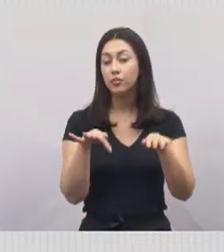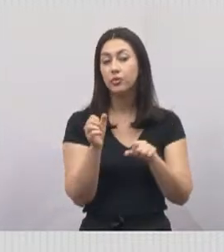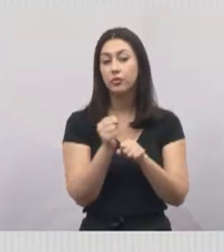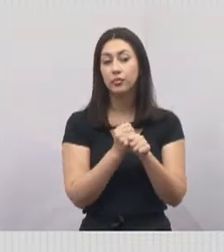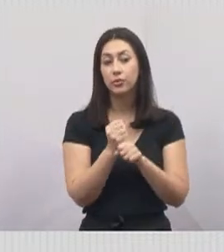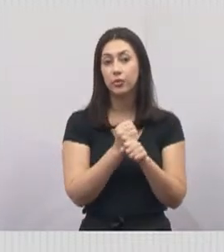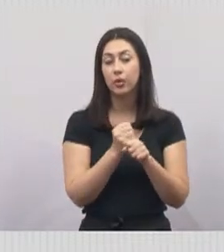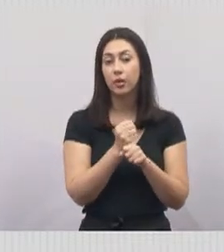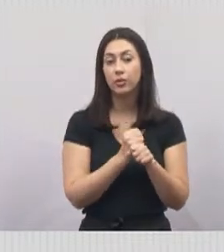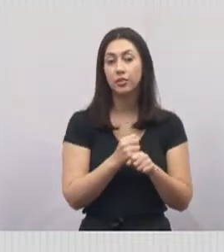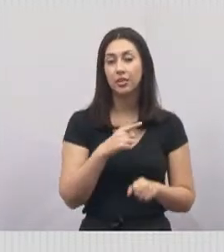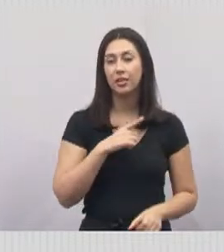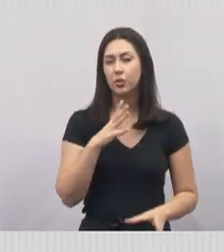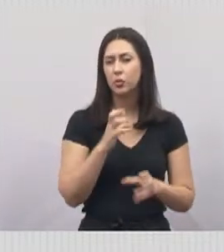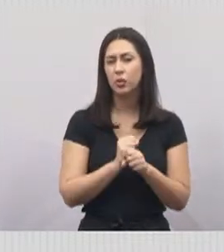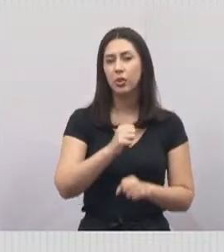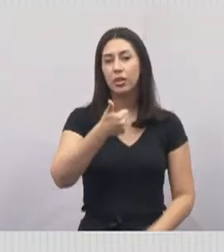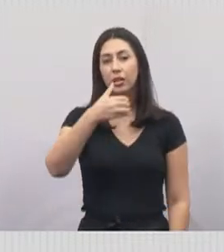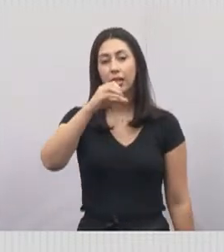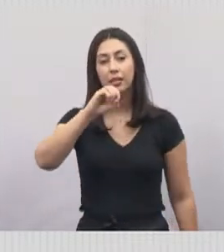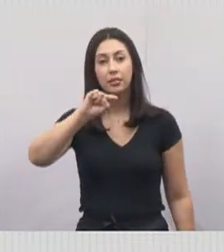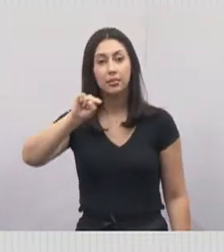10 mil cirurgias,